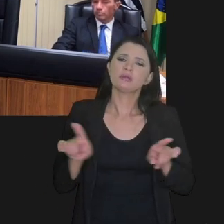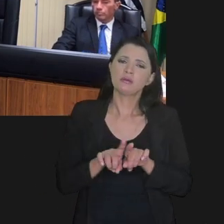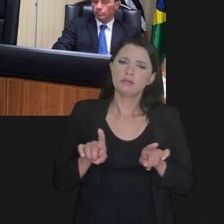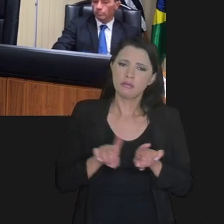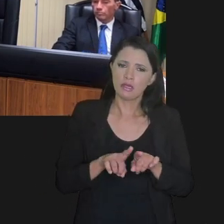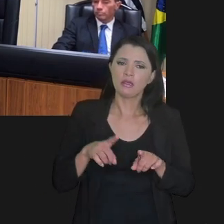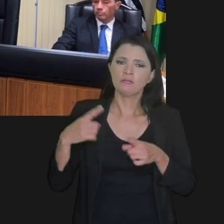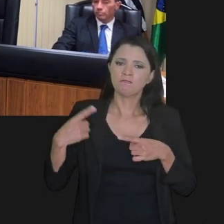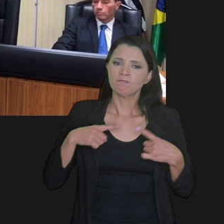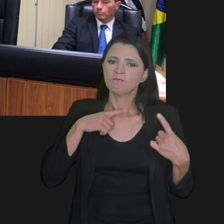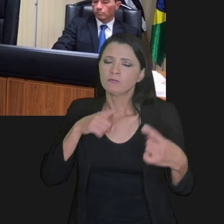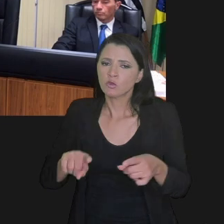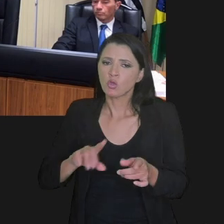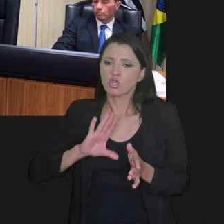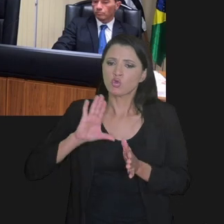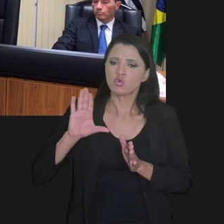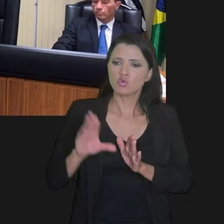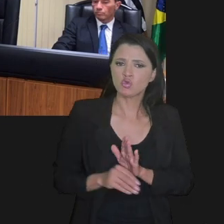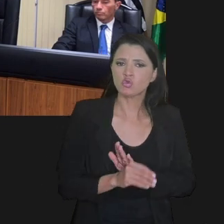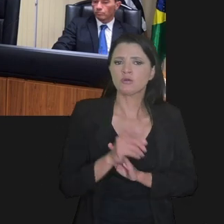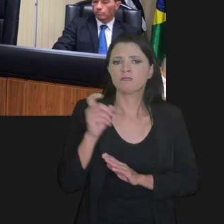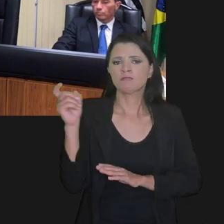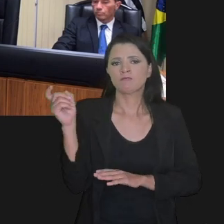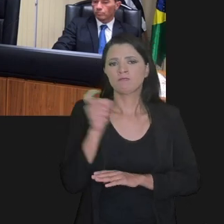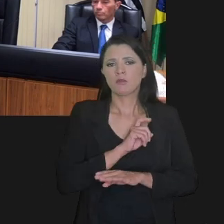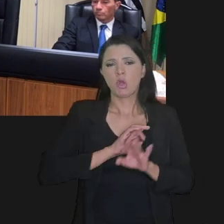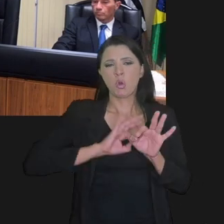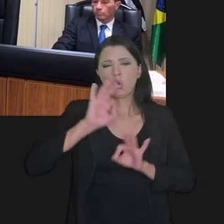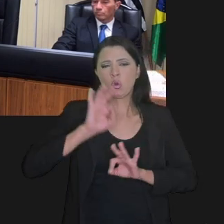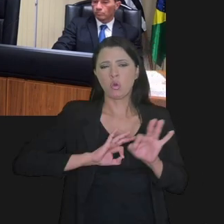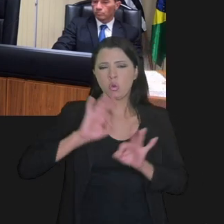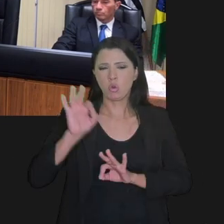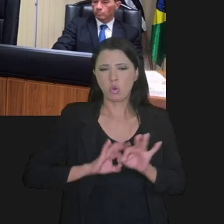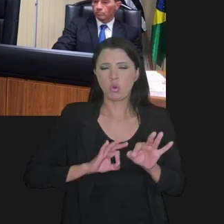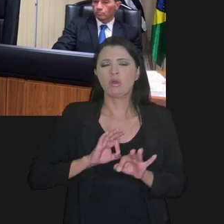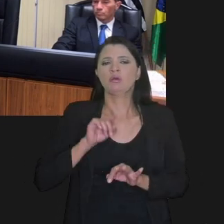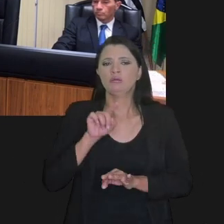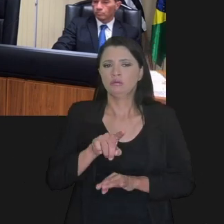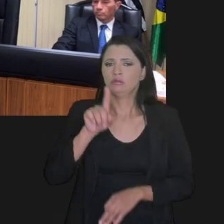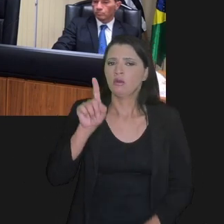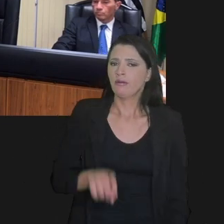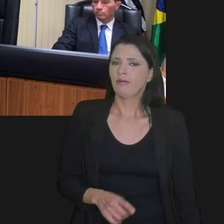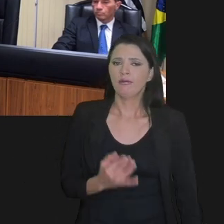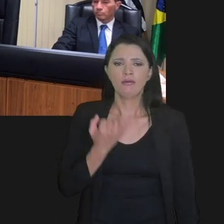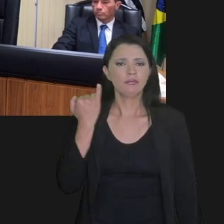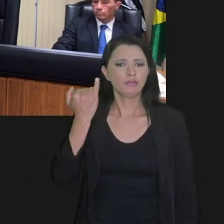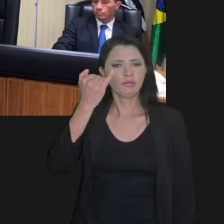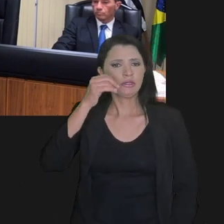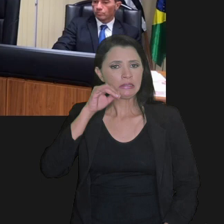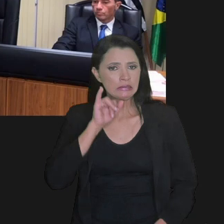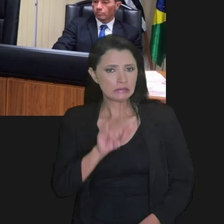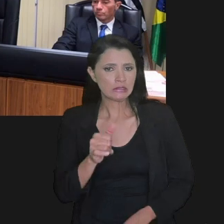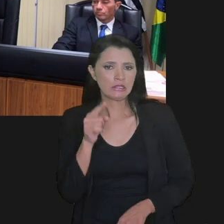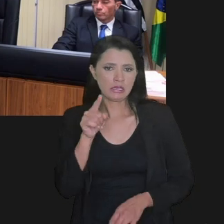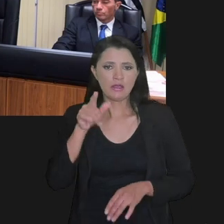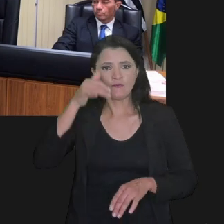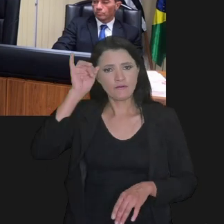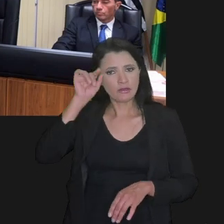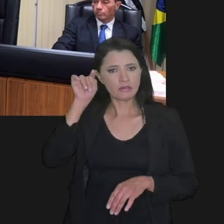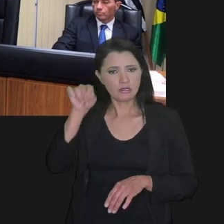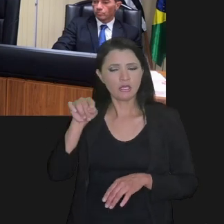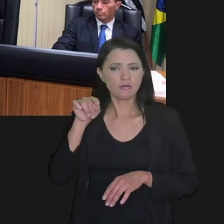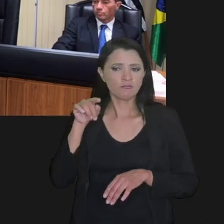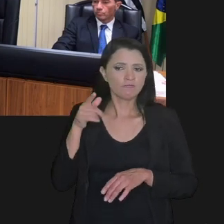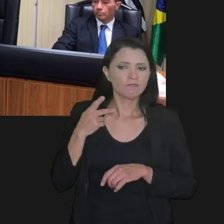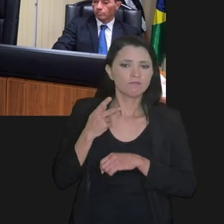hoje, mas também o combate à fraude fiscal estruturada. Isso é muito importante. Se